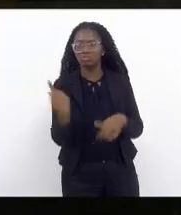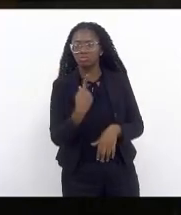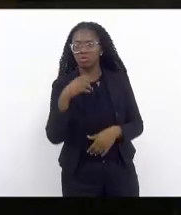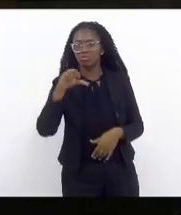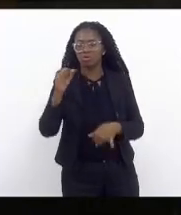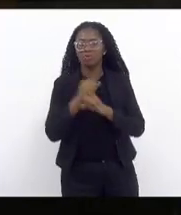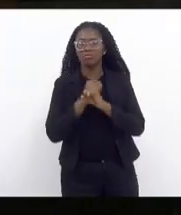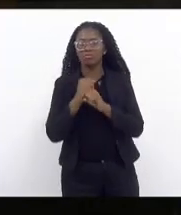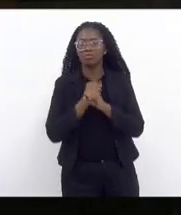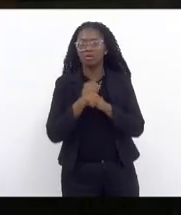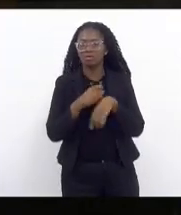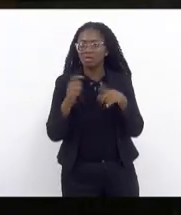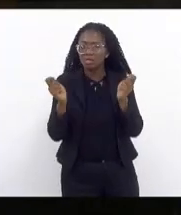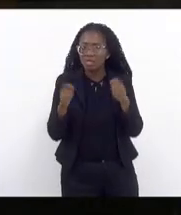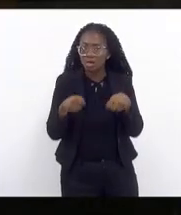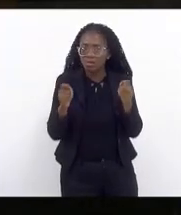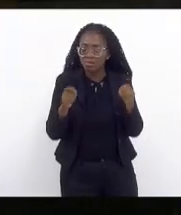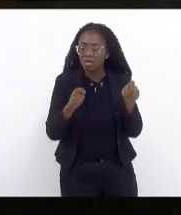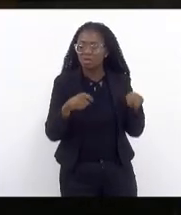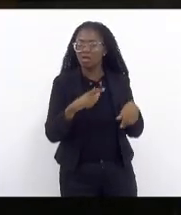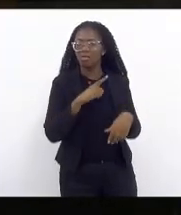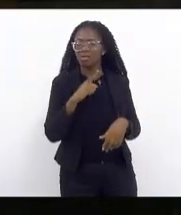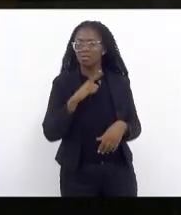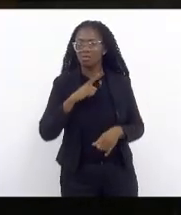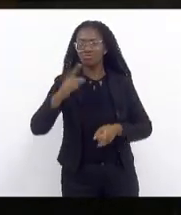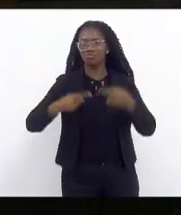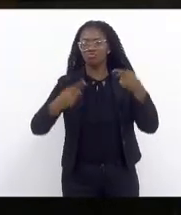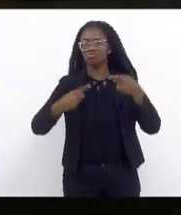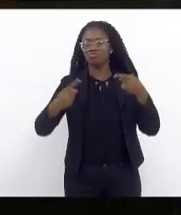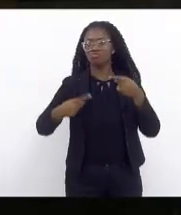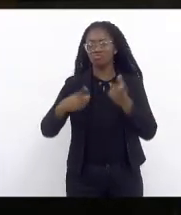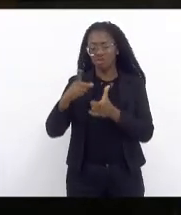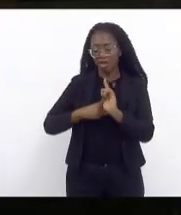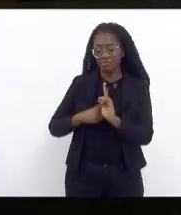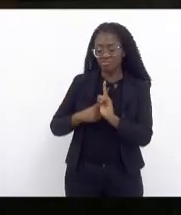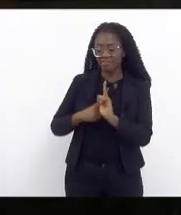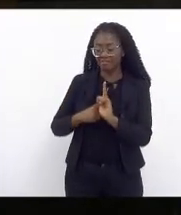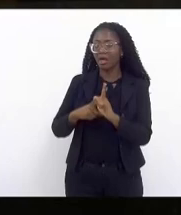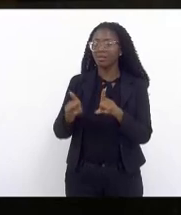anos com a capacidade de rediscutir a dívida e pagá-la